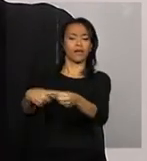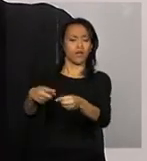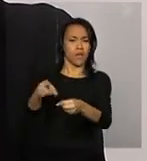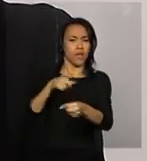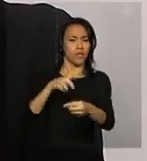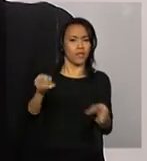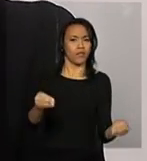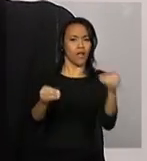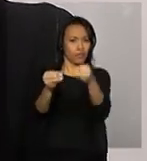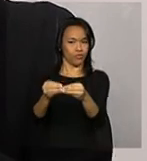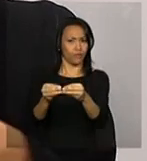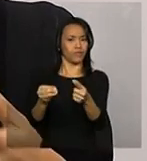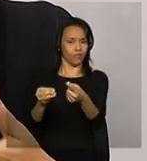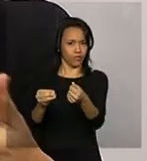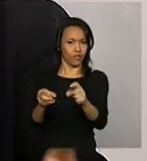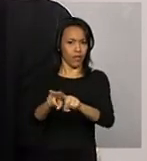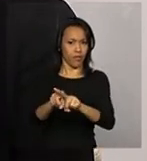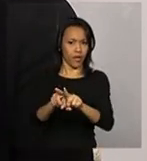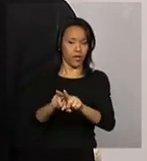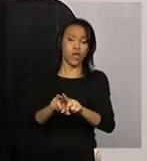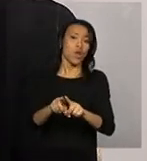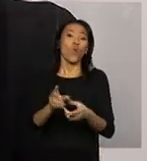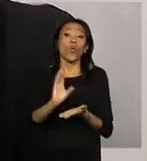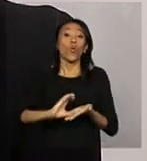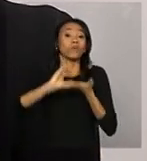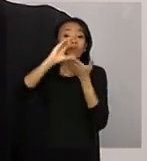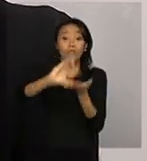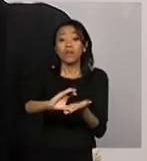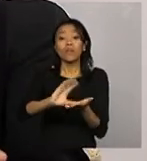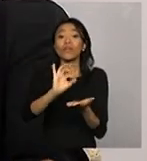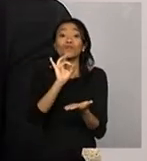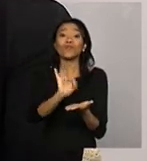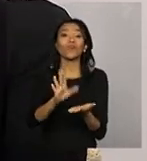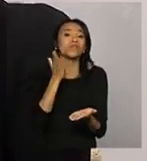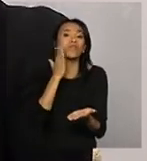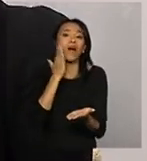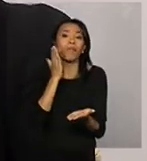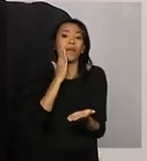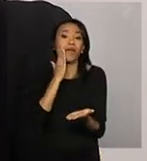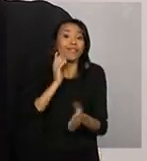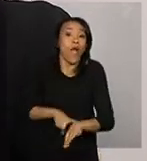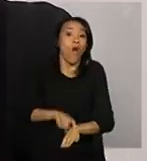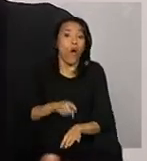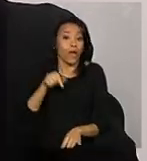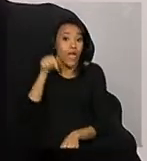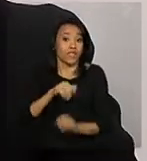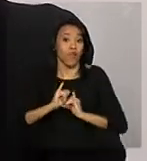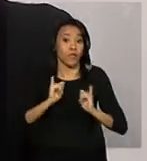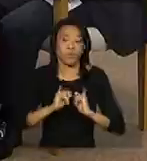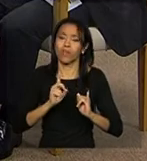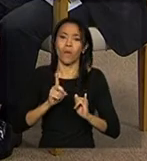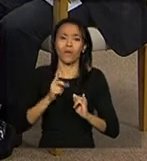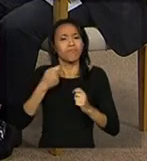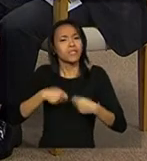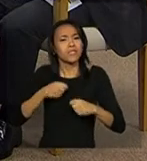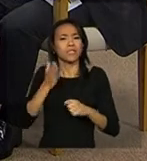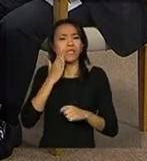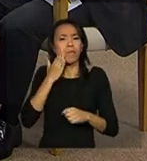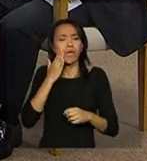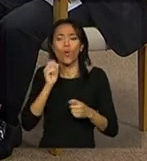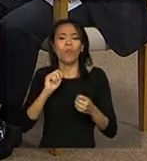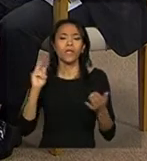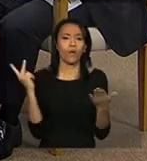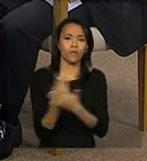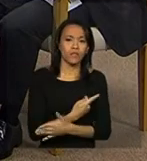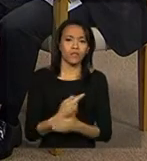de assistência social. O Conselho não pode simplesmente saber disso na hora. Ele tem que ter um acompanhamento da execução